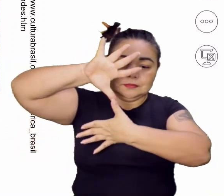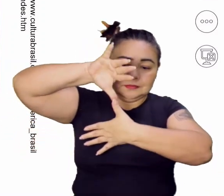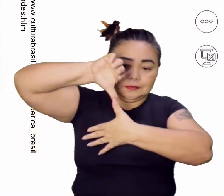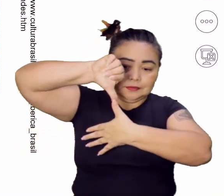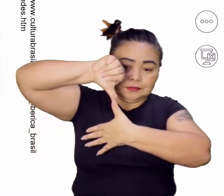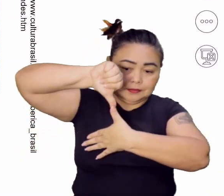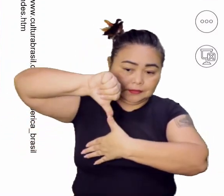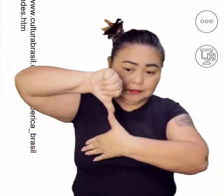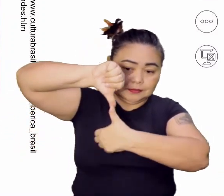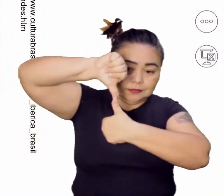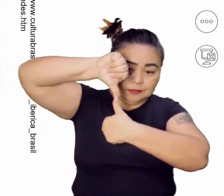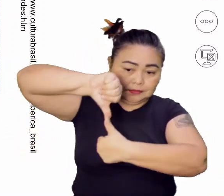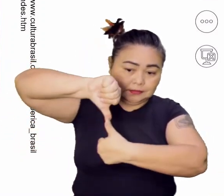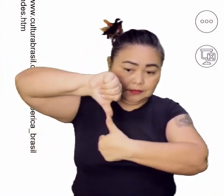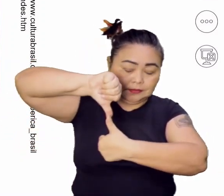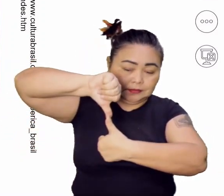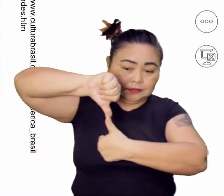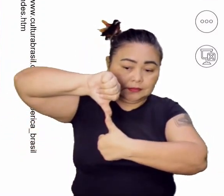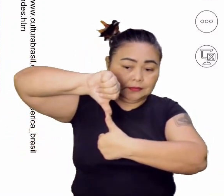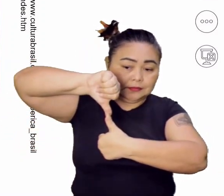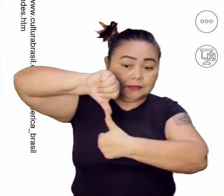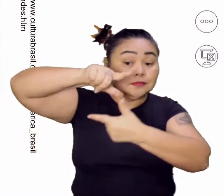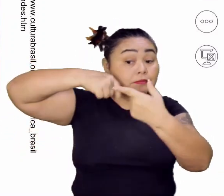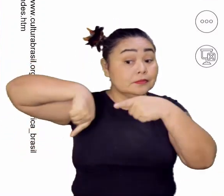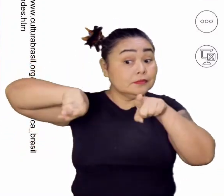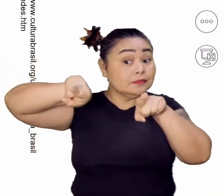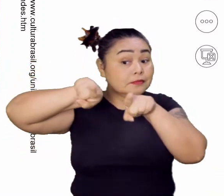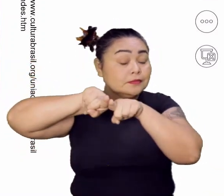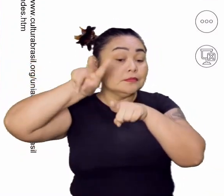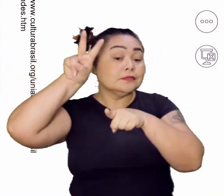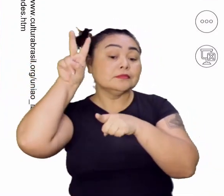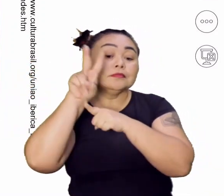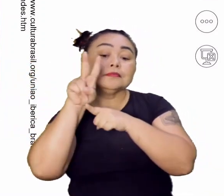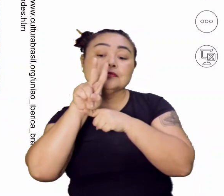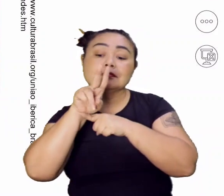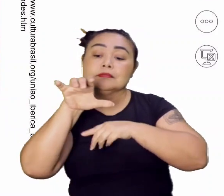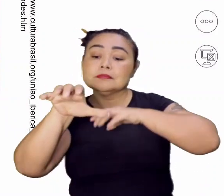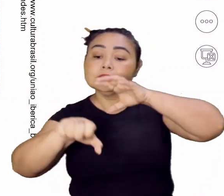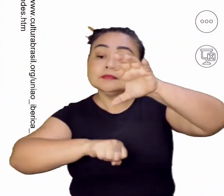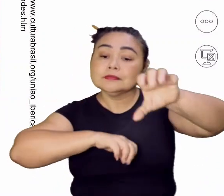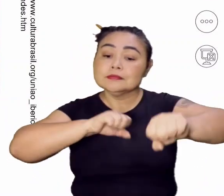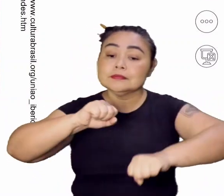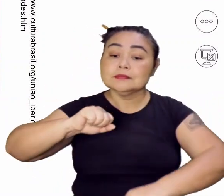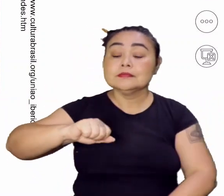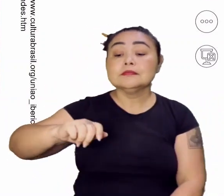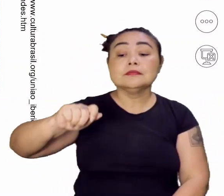e passa a controlar também colônias na Ásia.